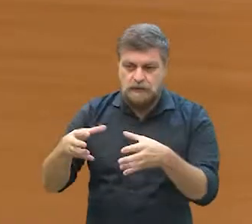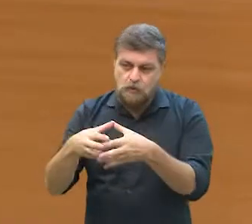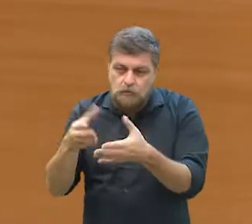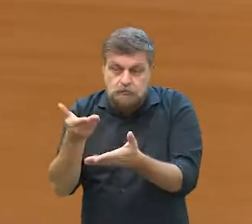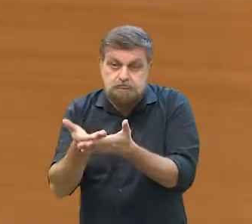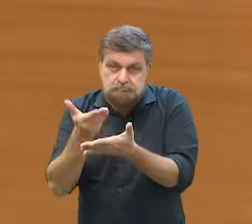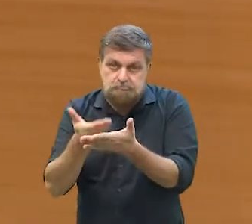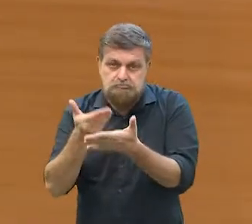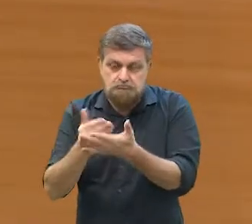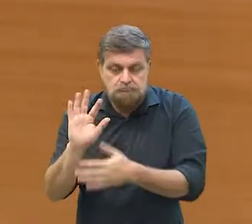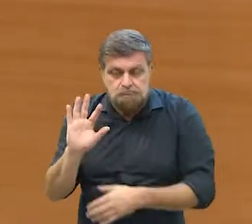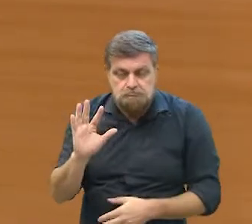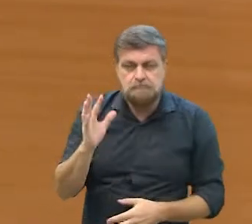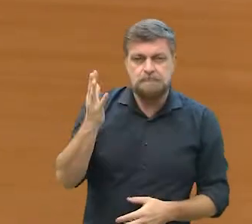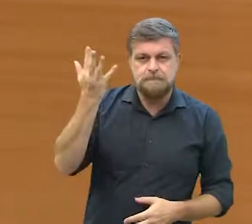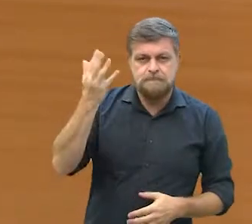enfim,